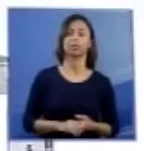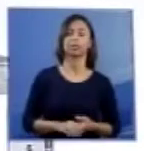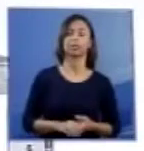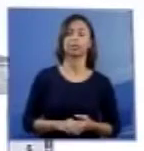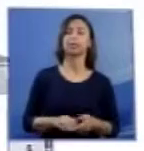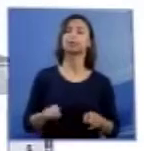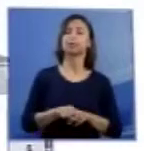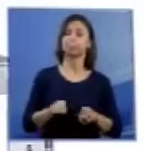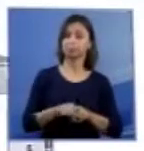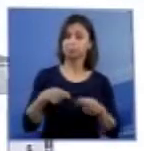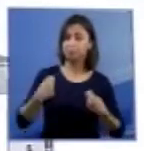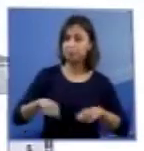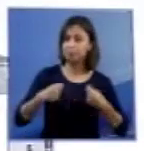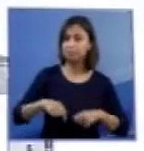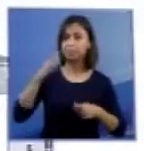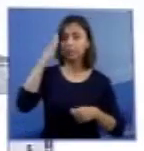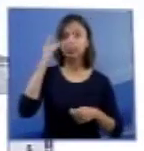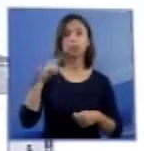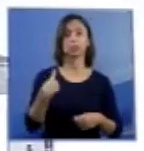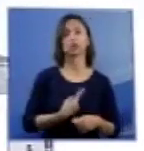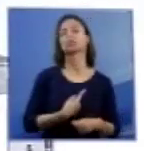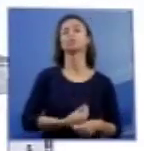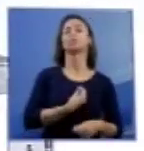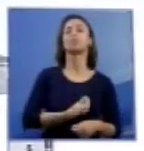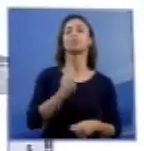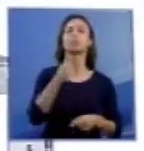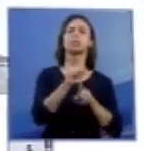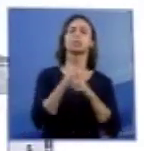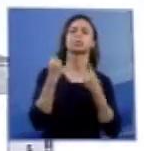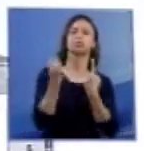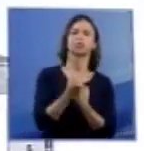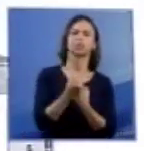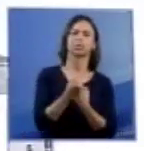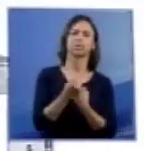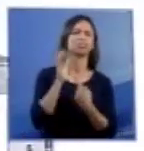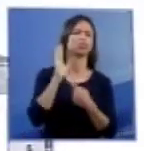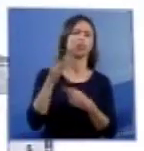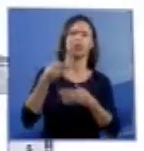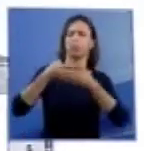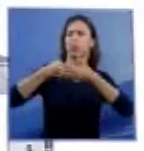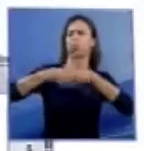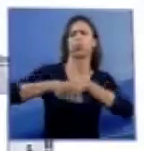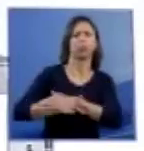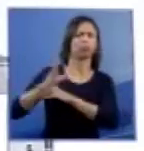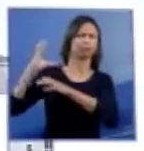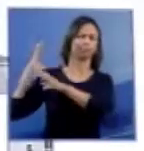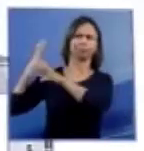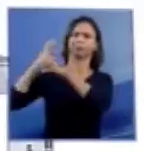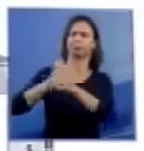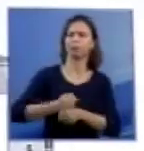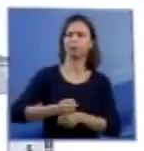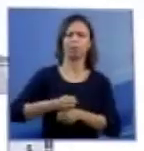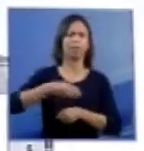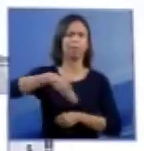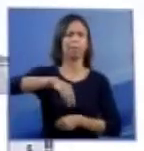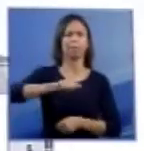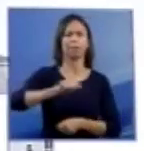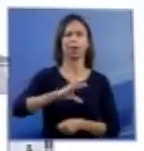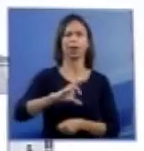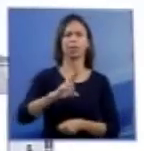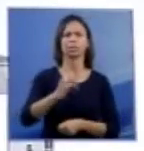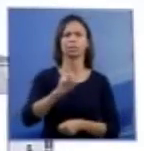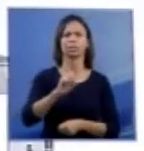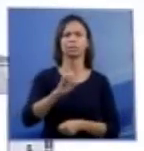que vivemos em uma sociedade tradicionalmente machista e que, por mais que o aborto,